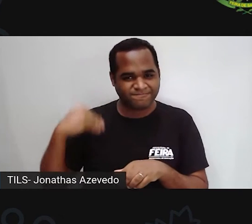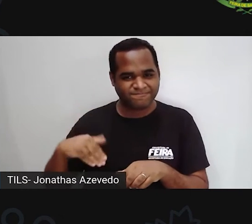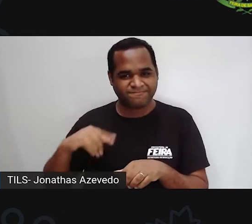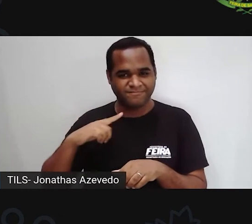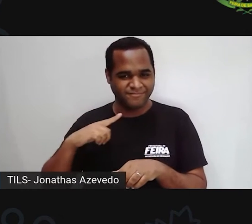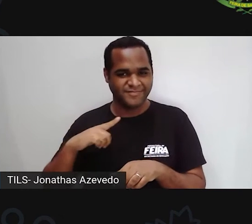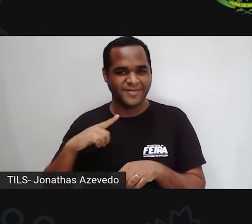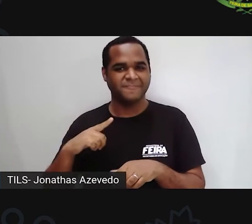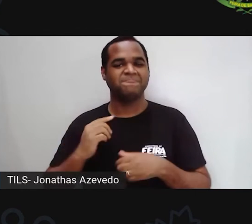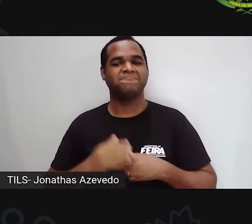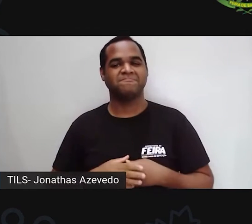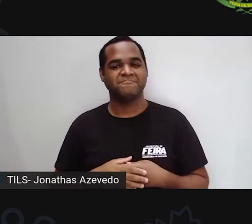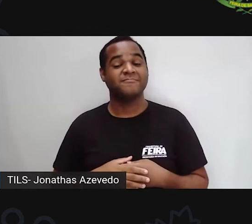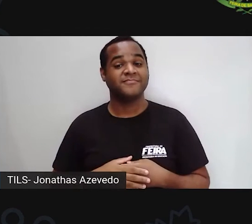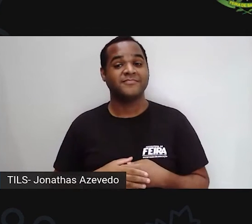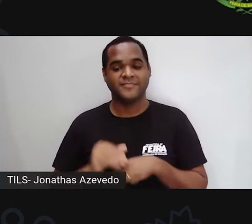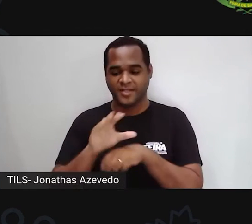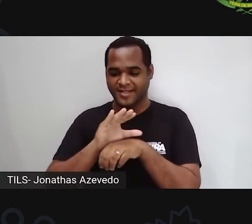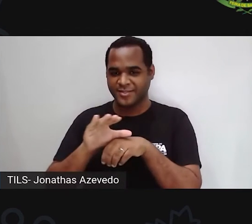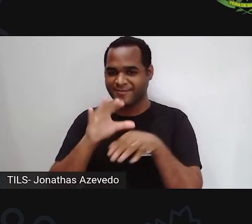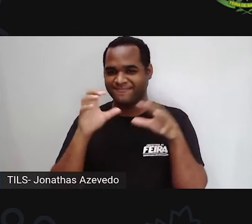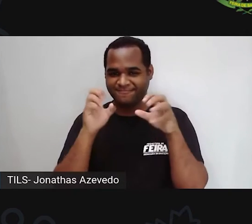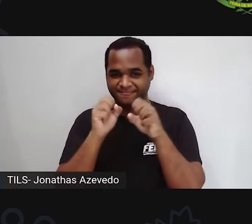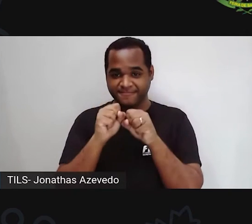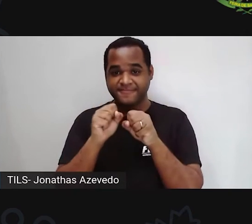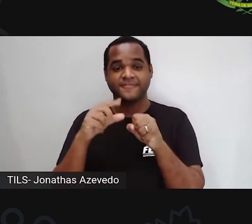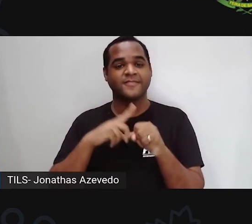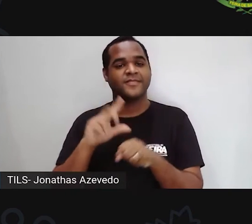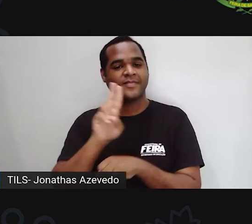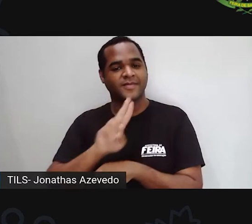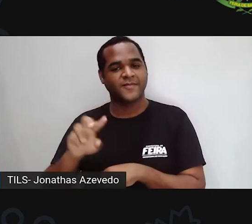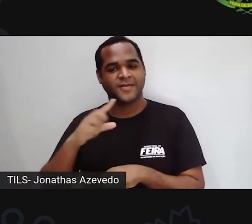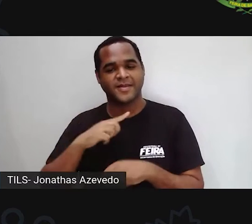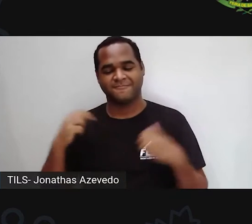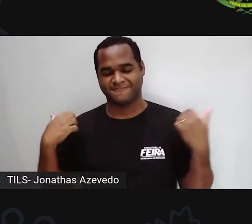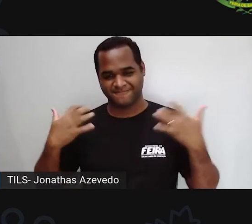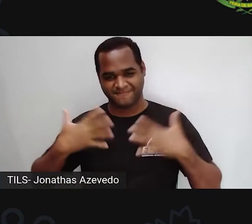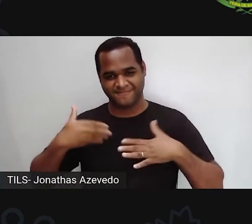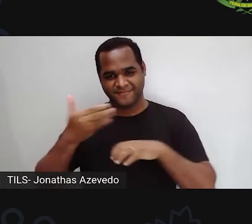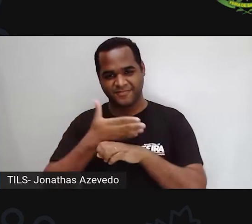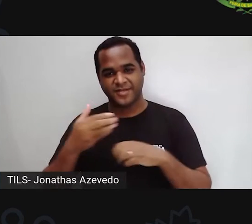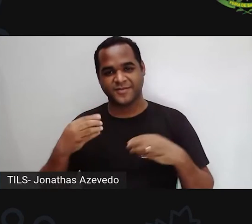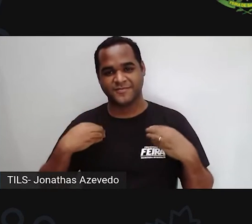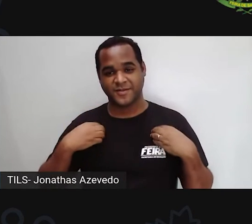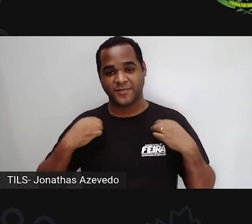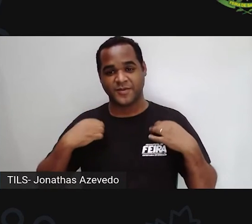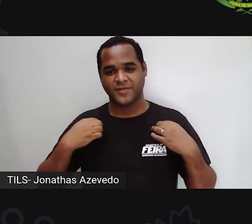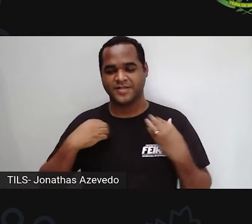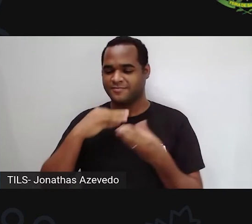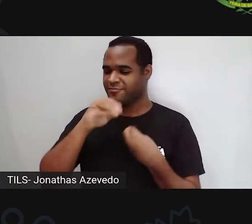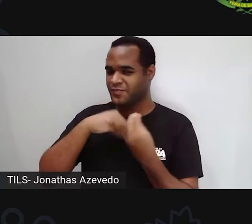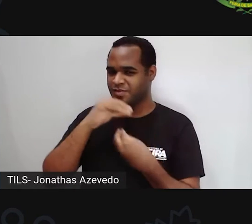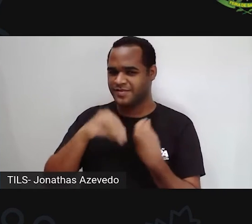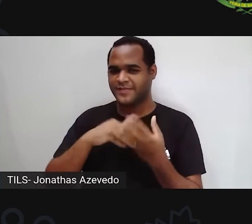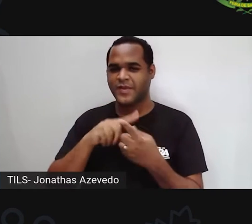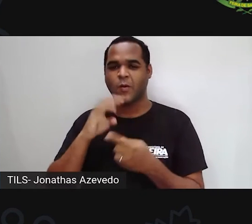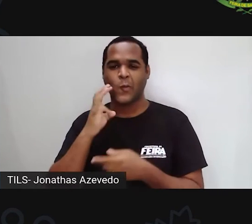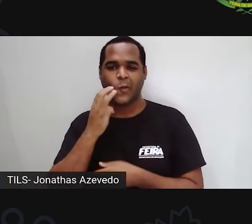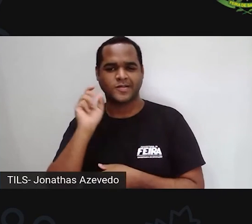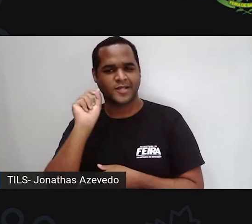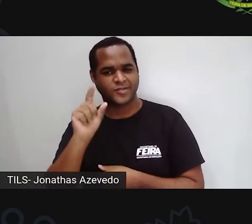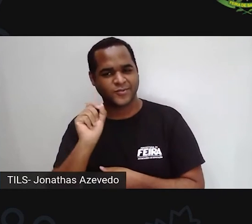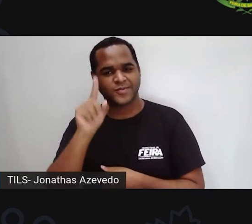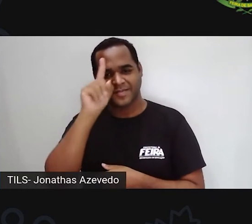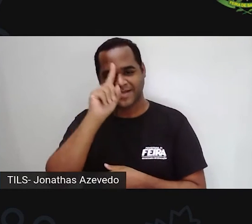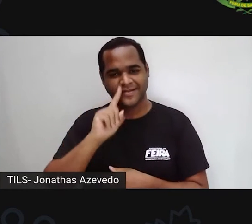pouco abaixo dos ombros, eles são castanhos escuros, estou usando aqui um jaleco branco e por dentro uma blusa meio colorida, rosa, azul,